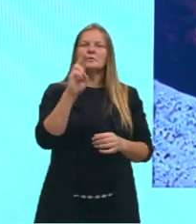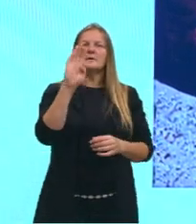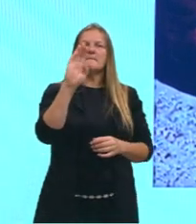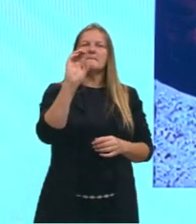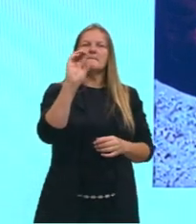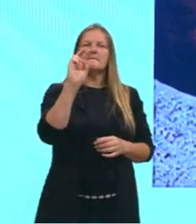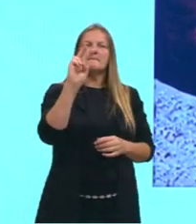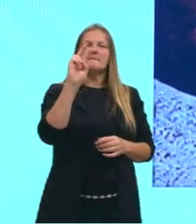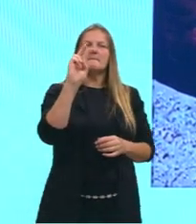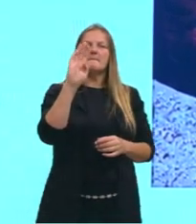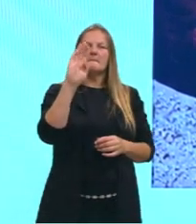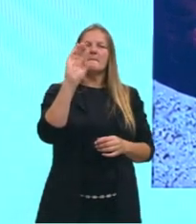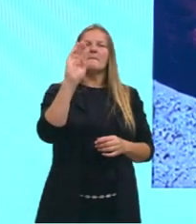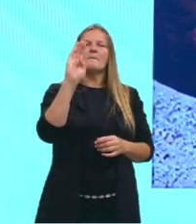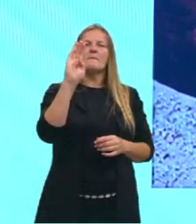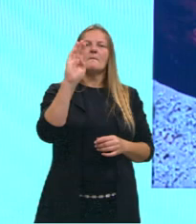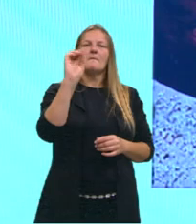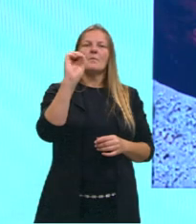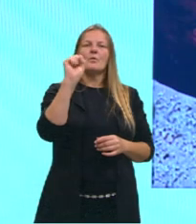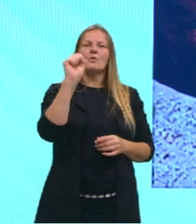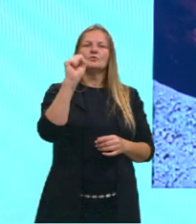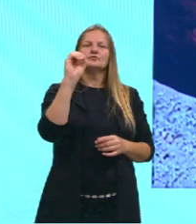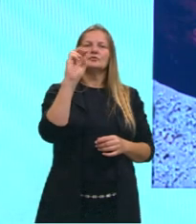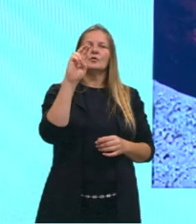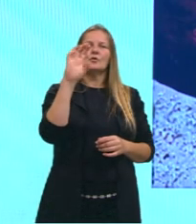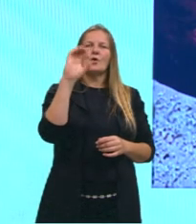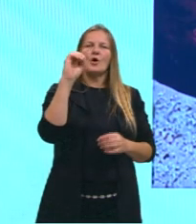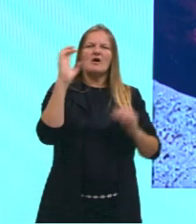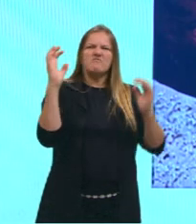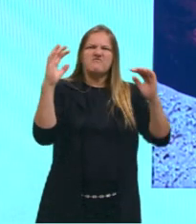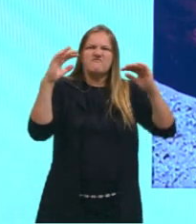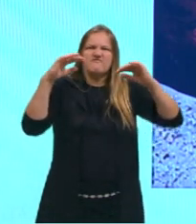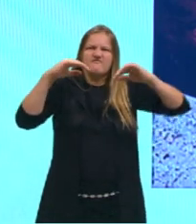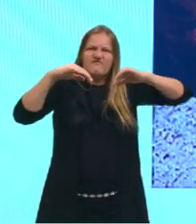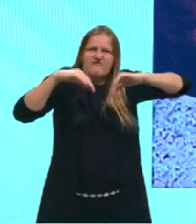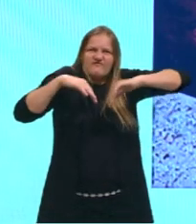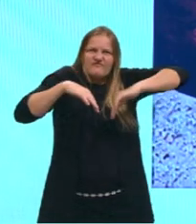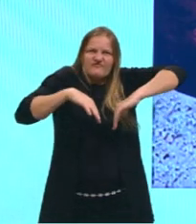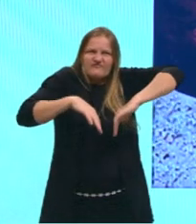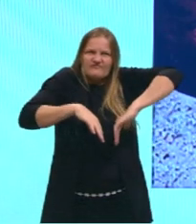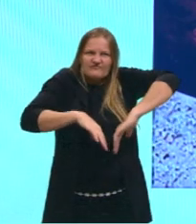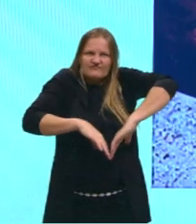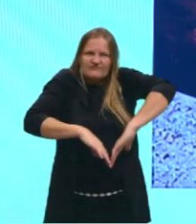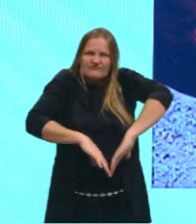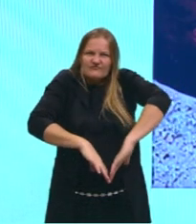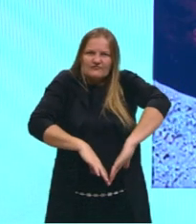certo? Não pensa tu aí, ou eu posso pensar, que essa